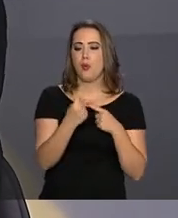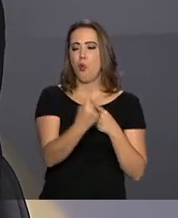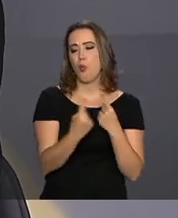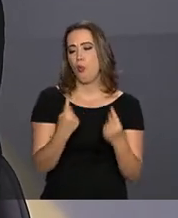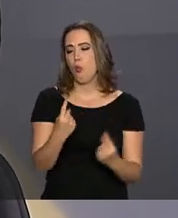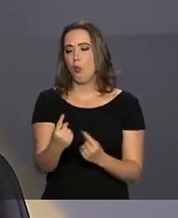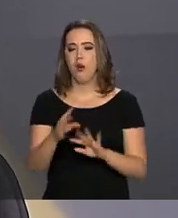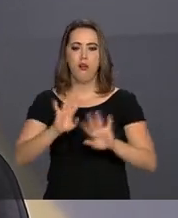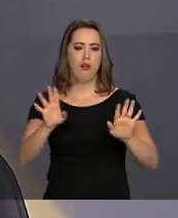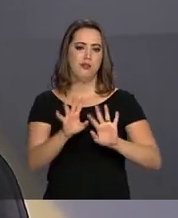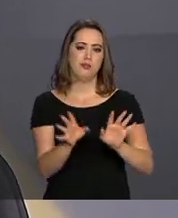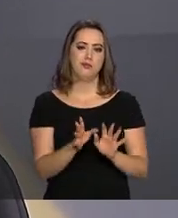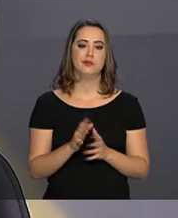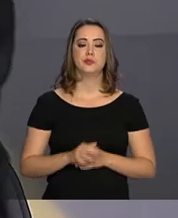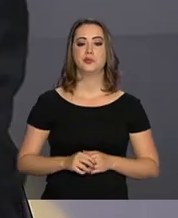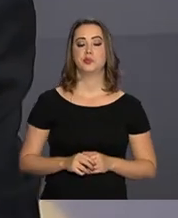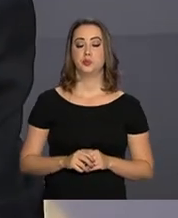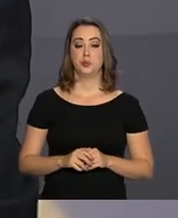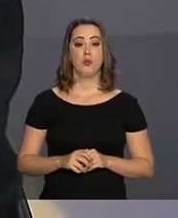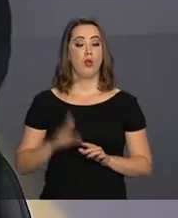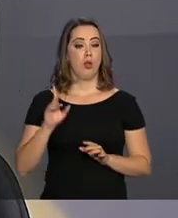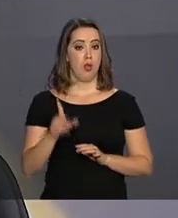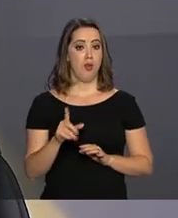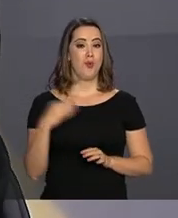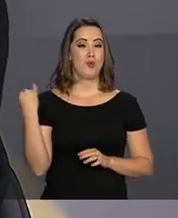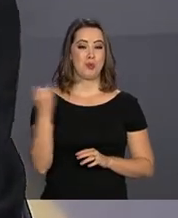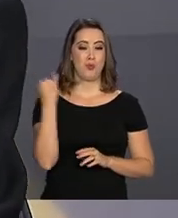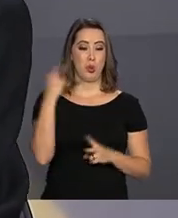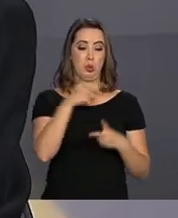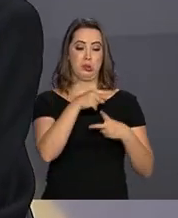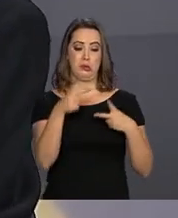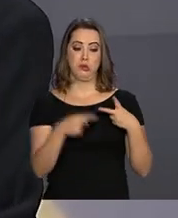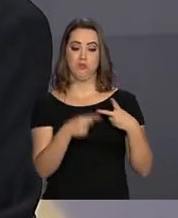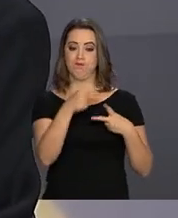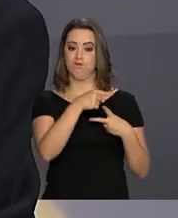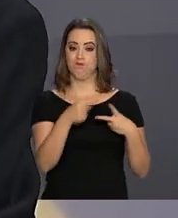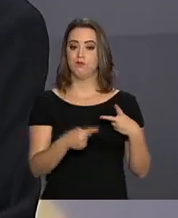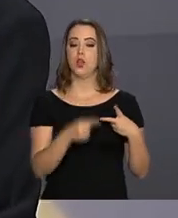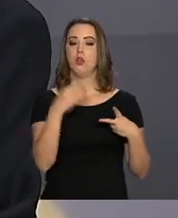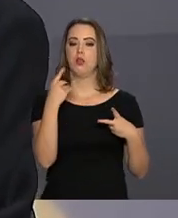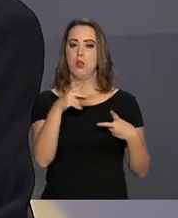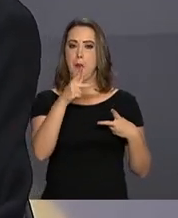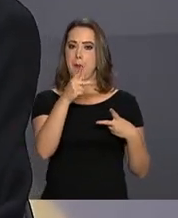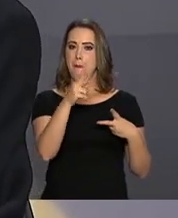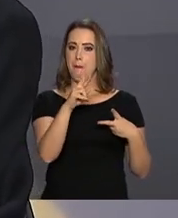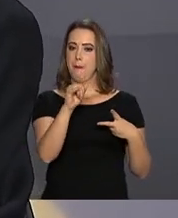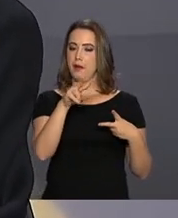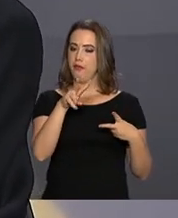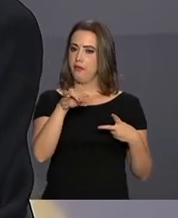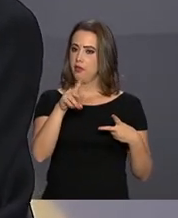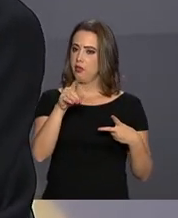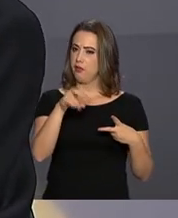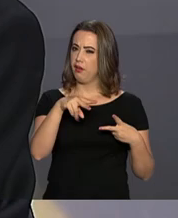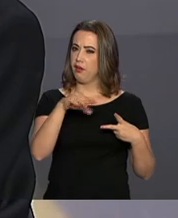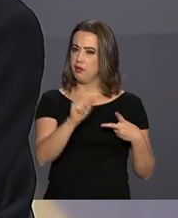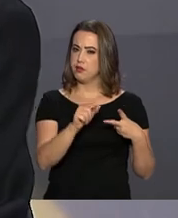mais coadjuvante. Protagonismo são esses dois pilares.